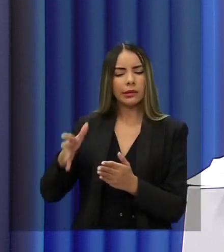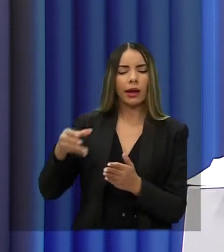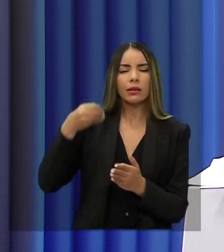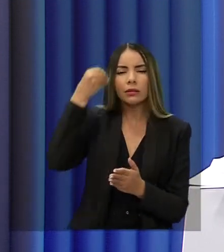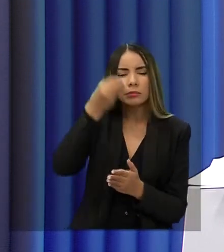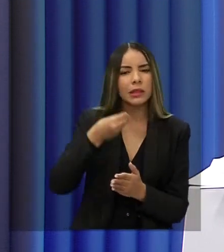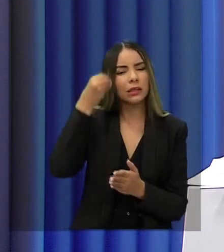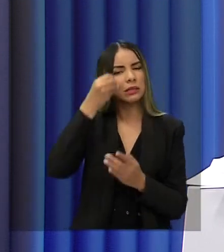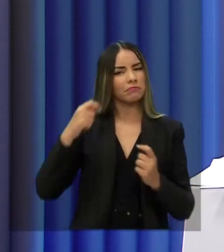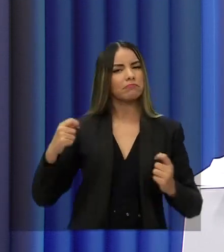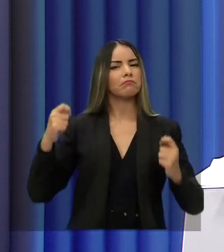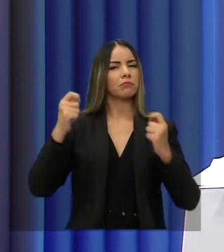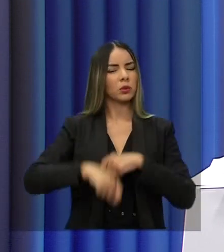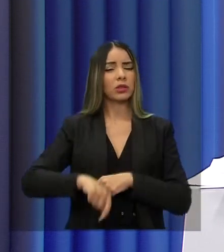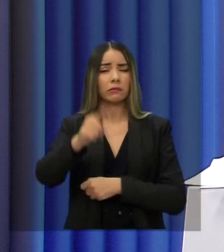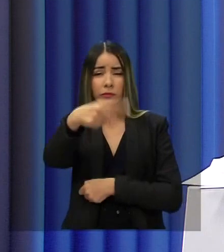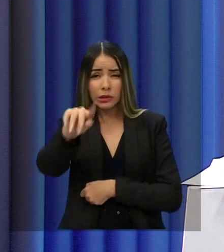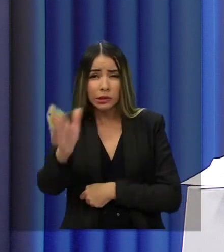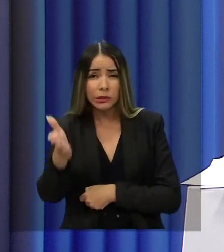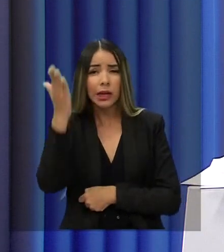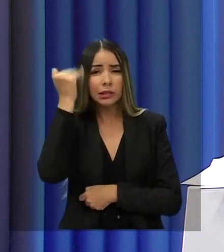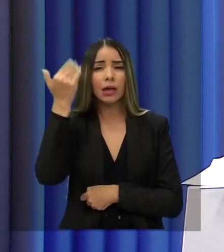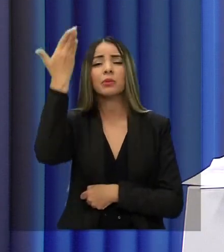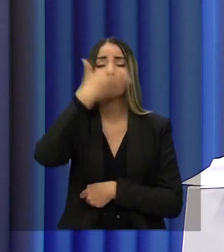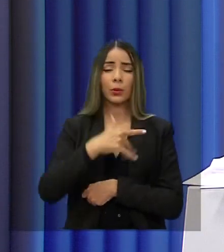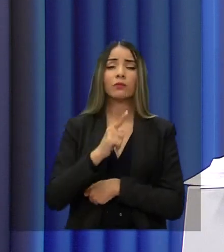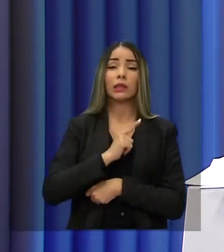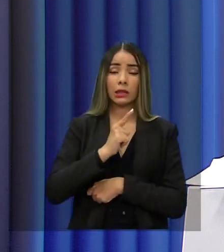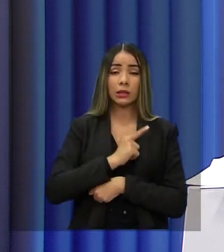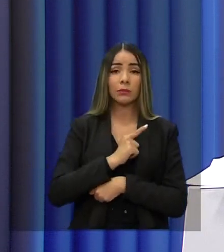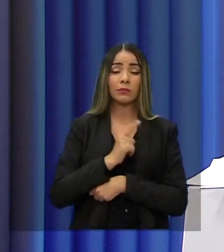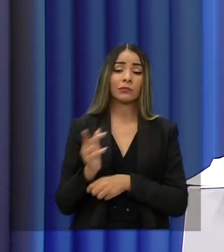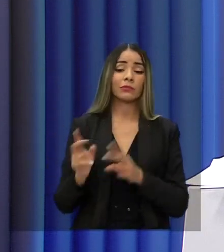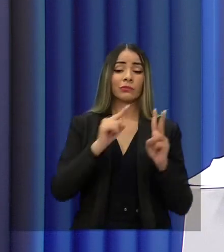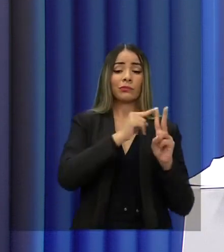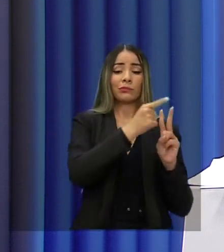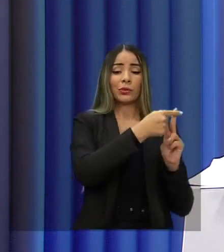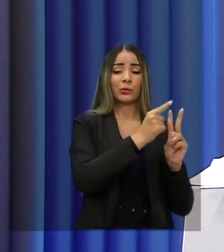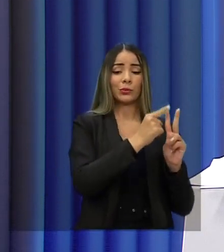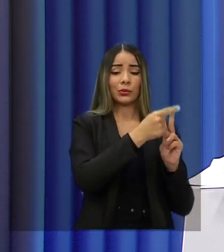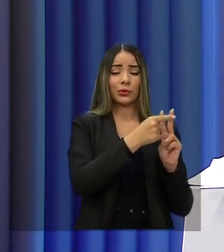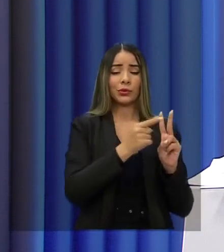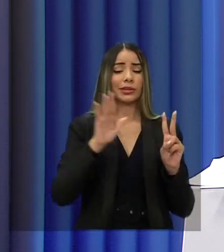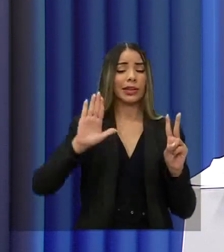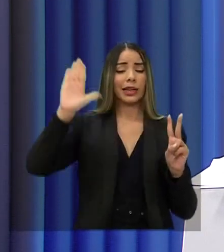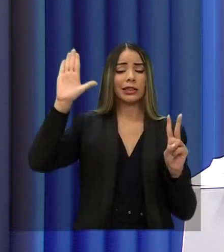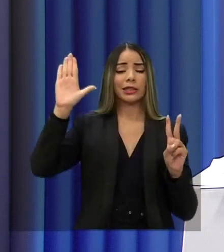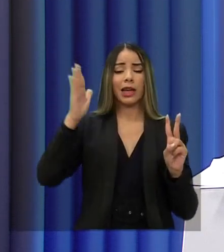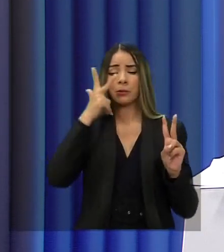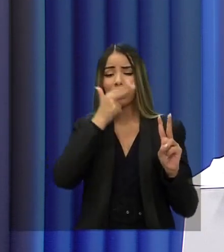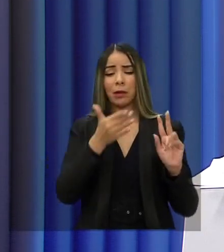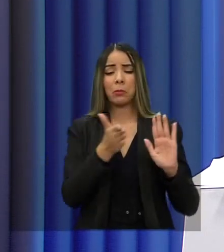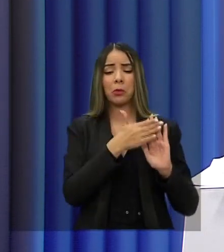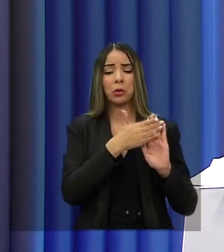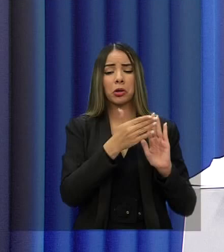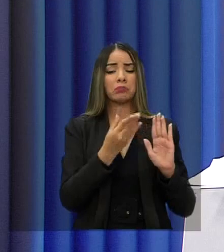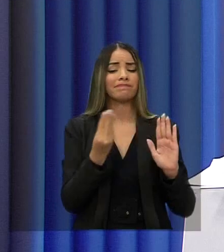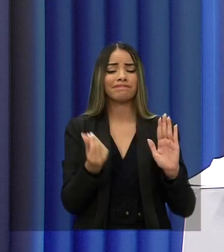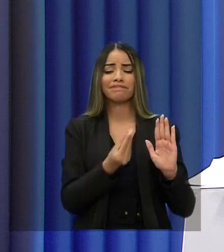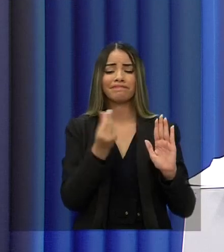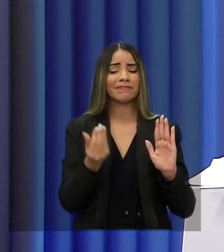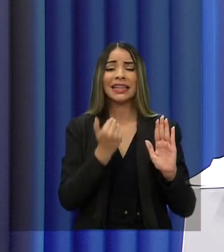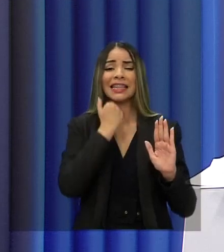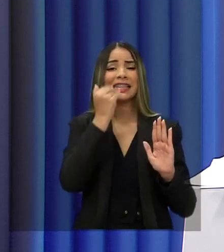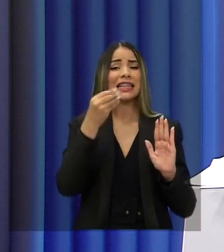competência já comprovada enquanto prefeito de Fortaleza. Do outro lado, dois candidatos com propostas vazias e sem nenhuma experiência